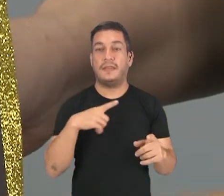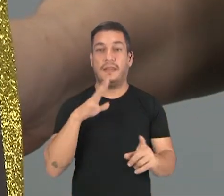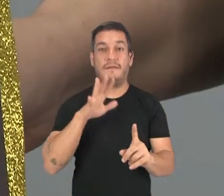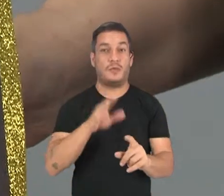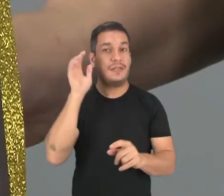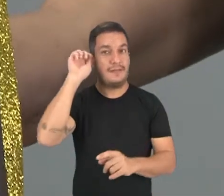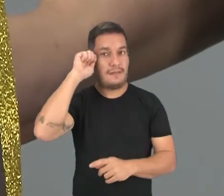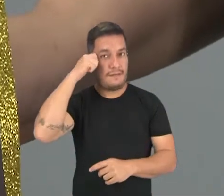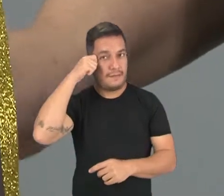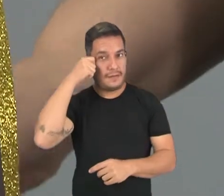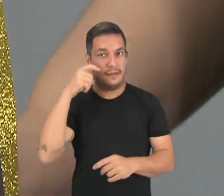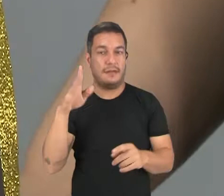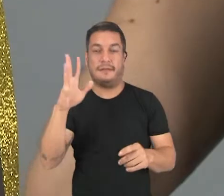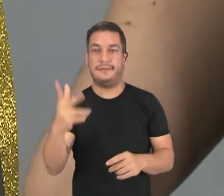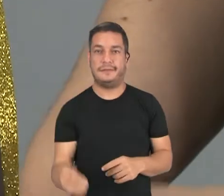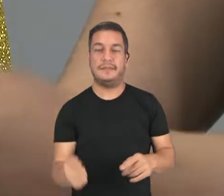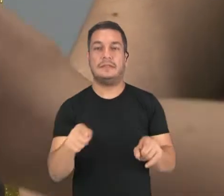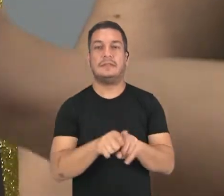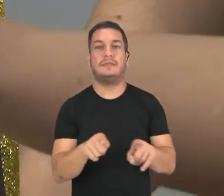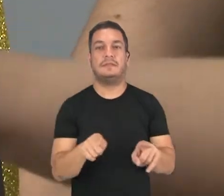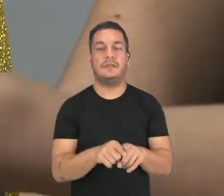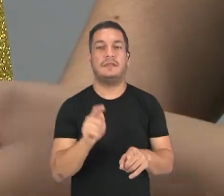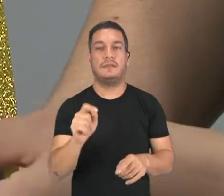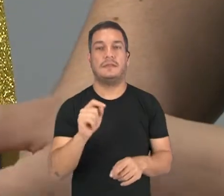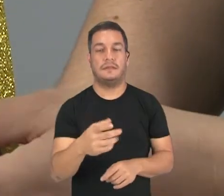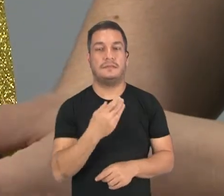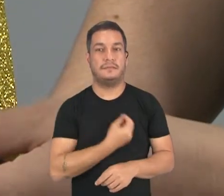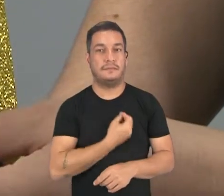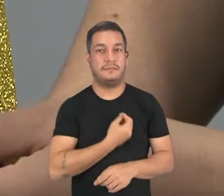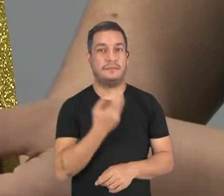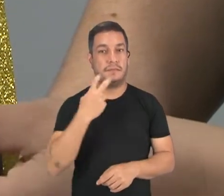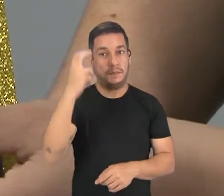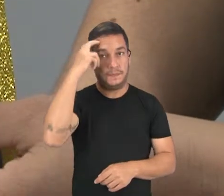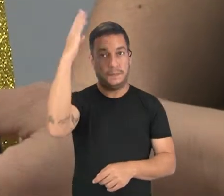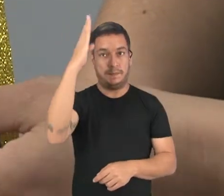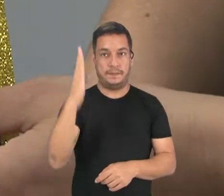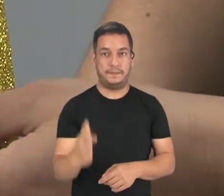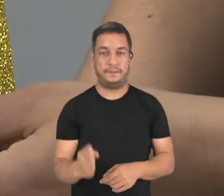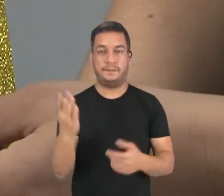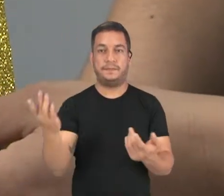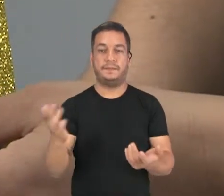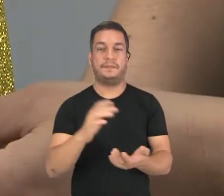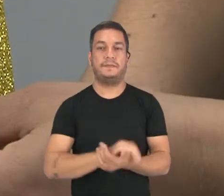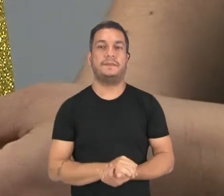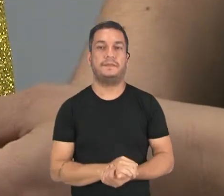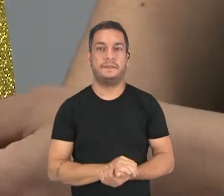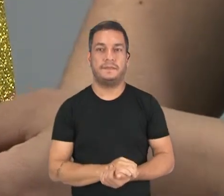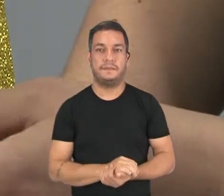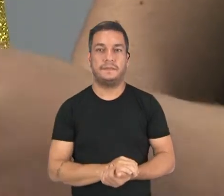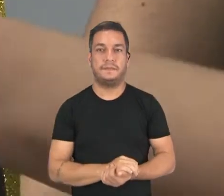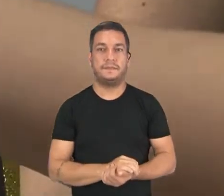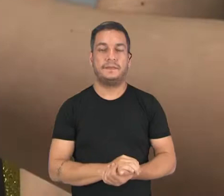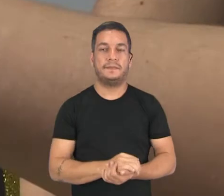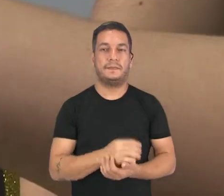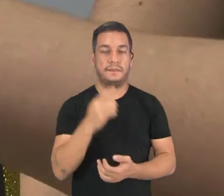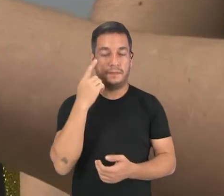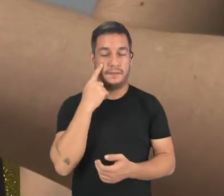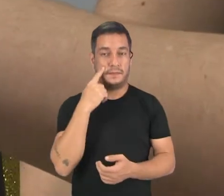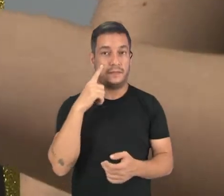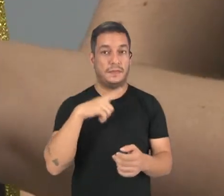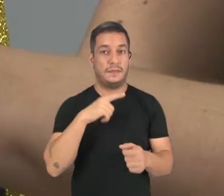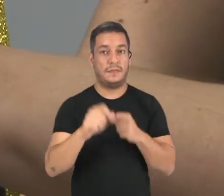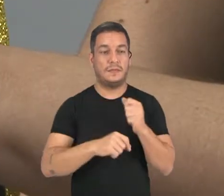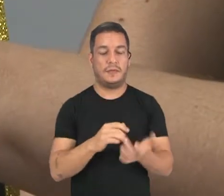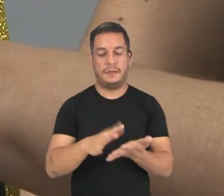africana, que agora faz parte também da cultura brasileira, afro-brasileira. Vamos lá, nós temos